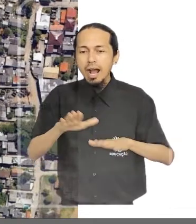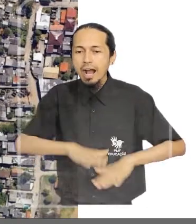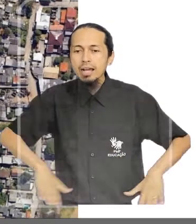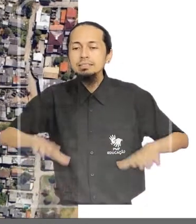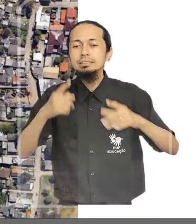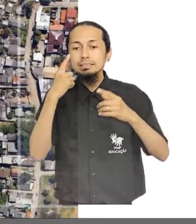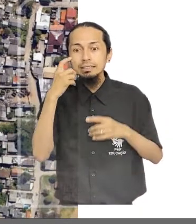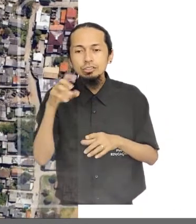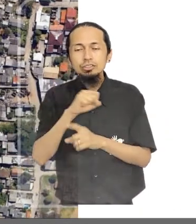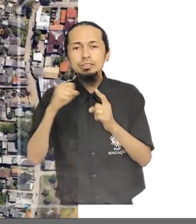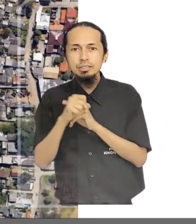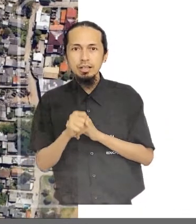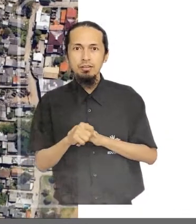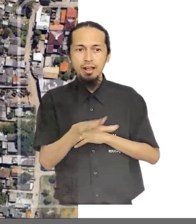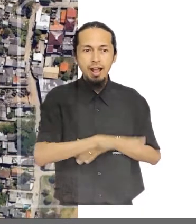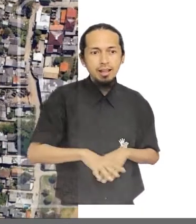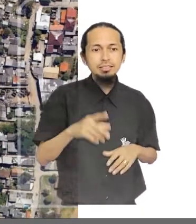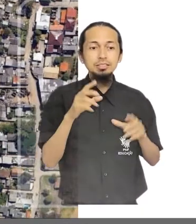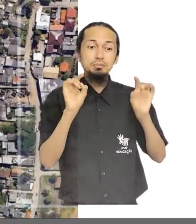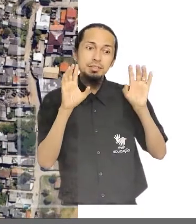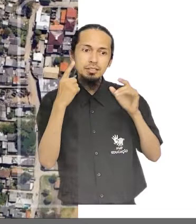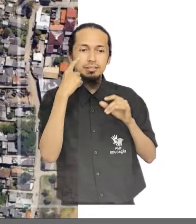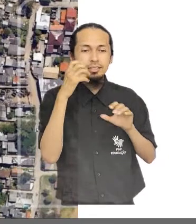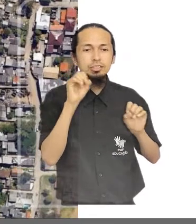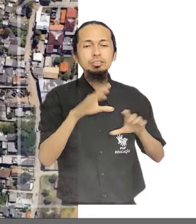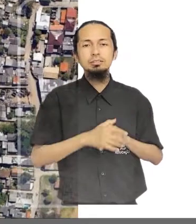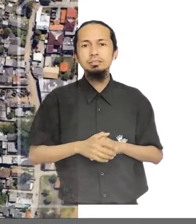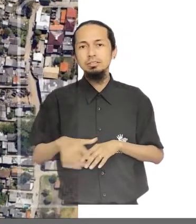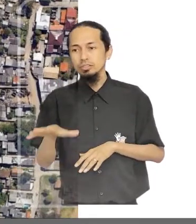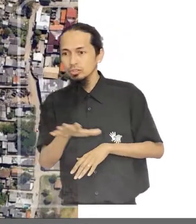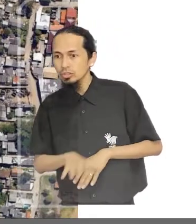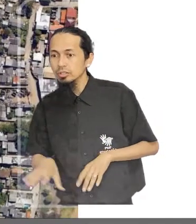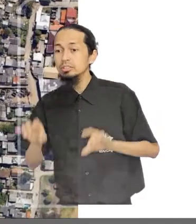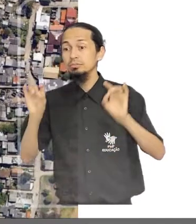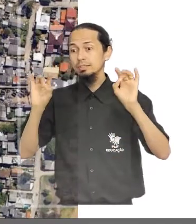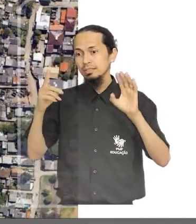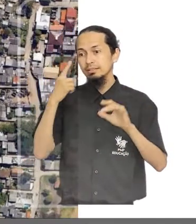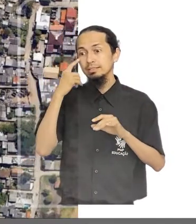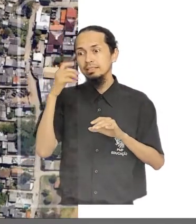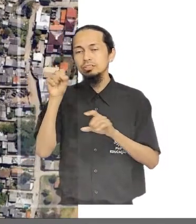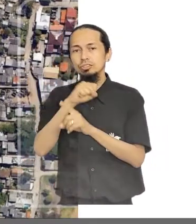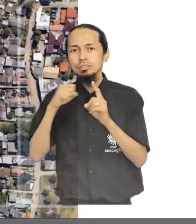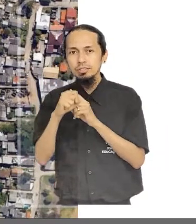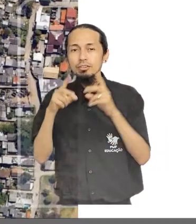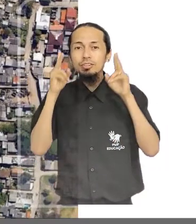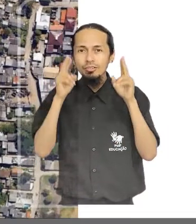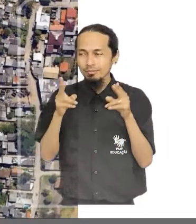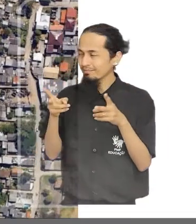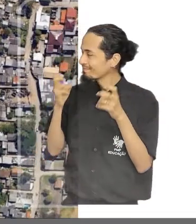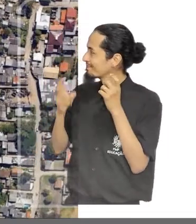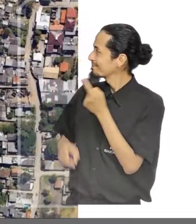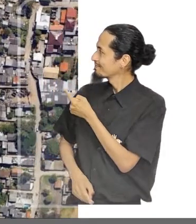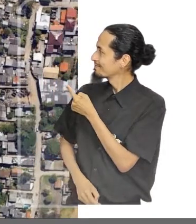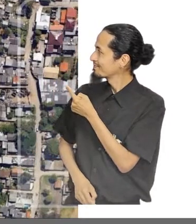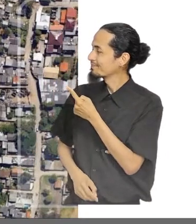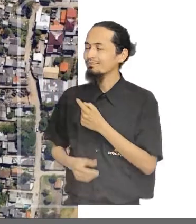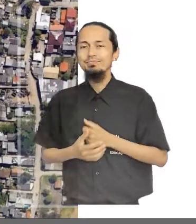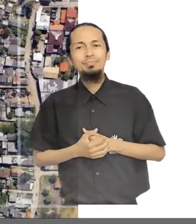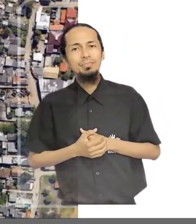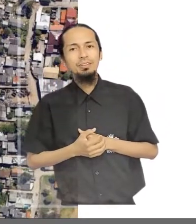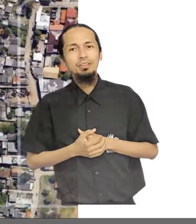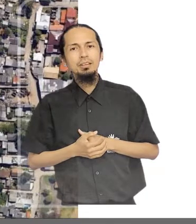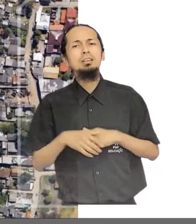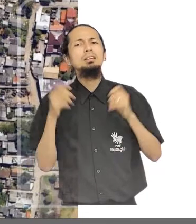social, áreas de especial interesse social e zonas especiais de interesse social, como aparecem na tela.